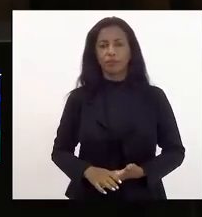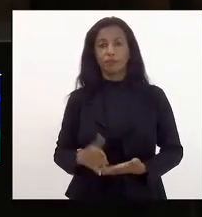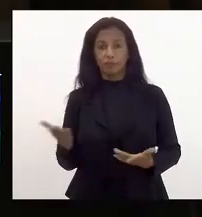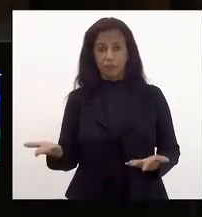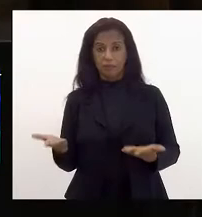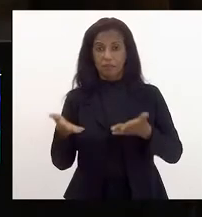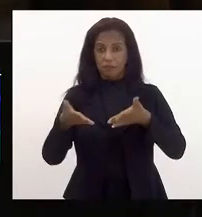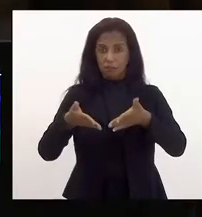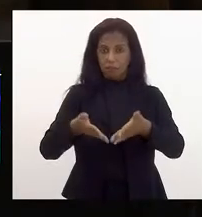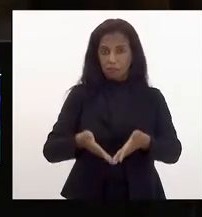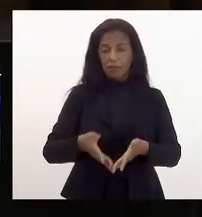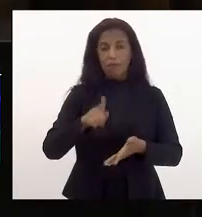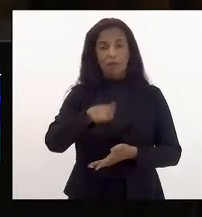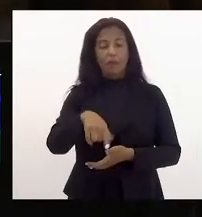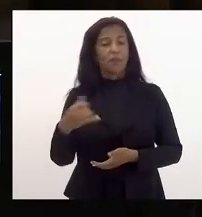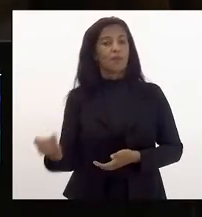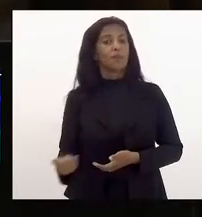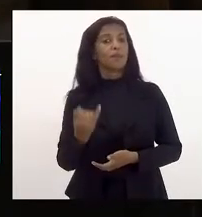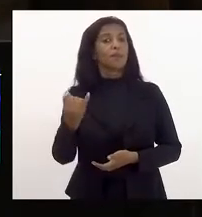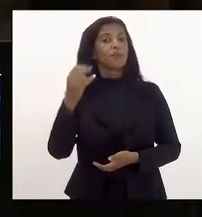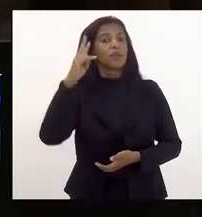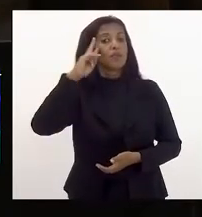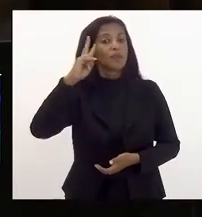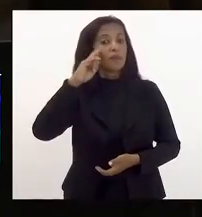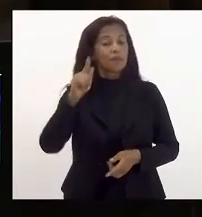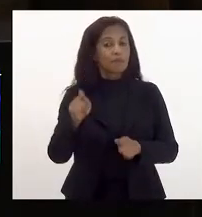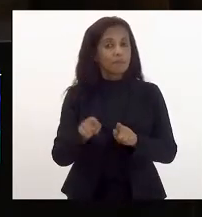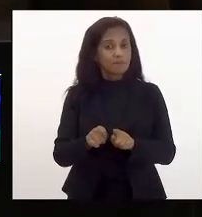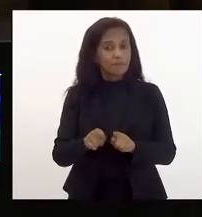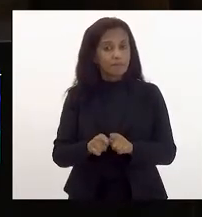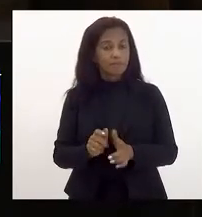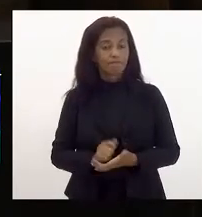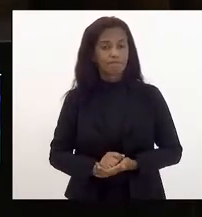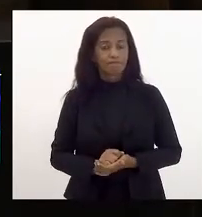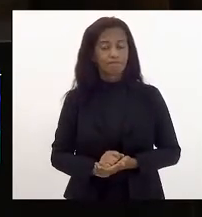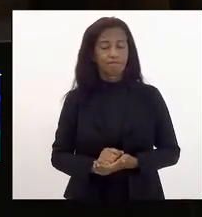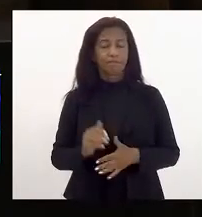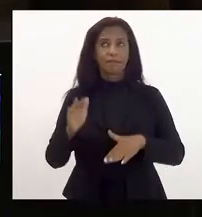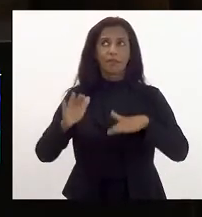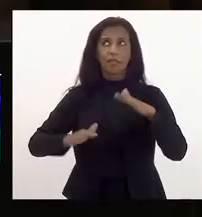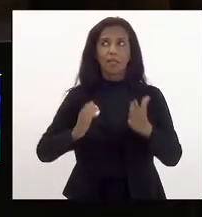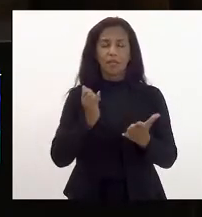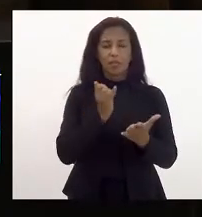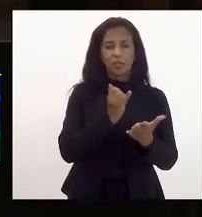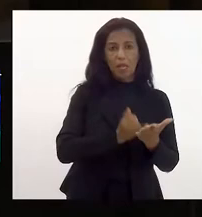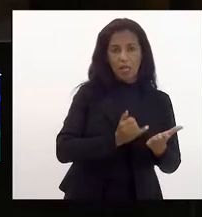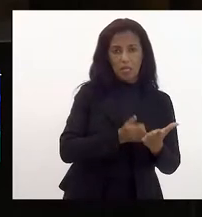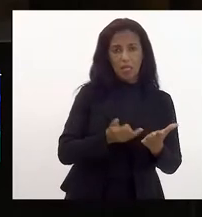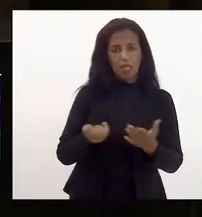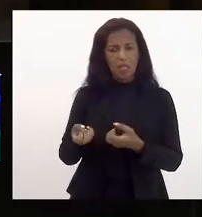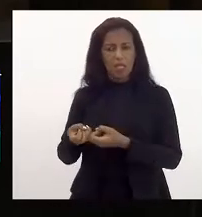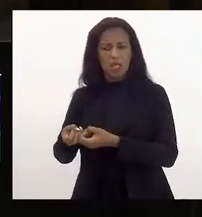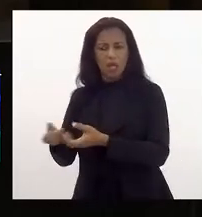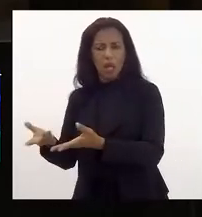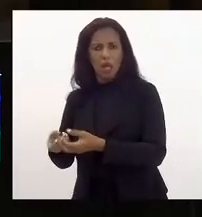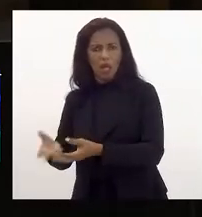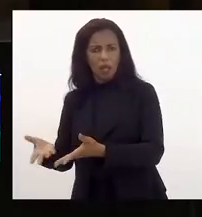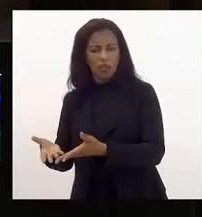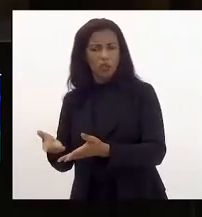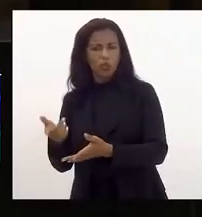sentido é importante dizer lembrar que entre receita e despesa foi